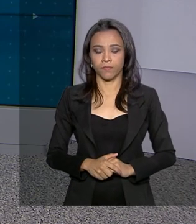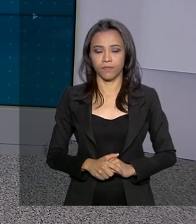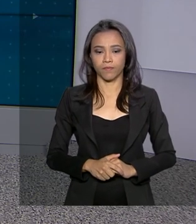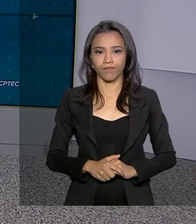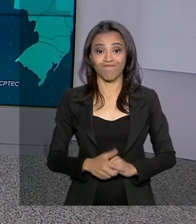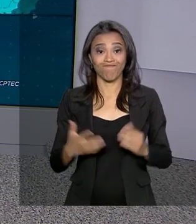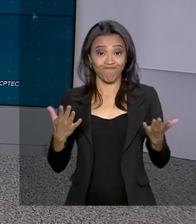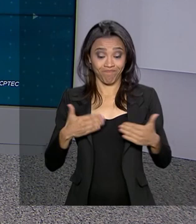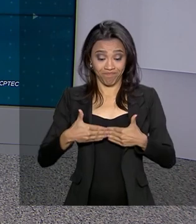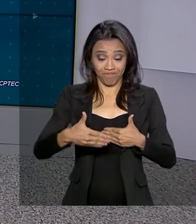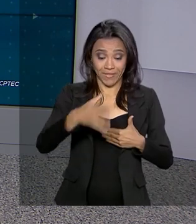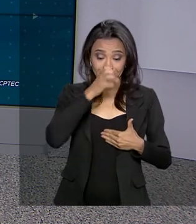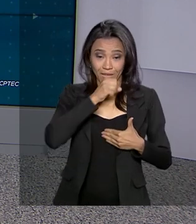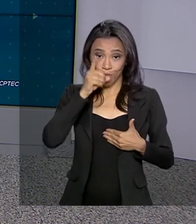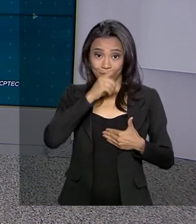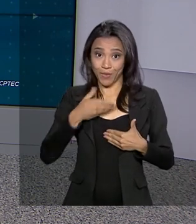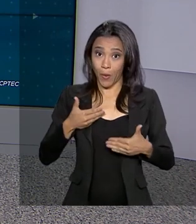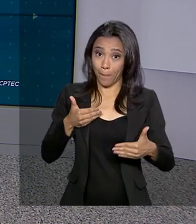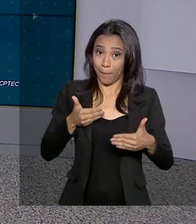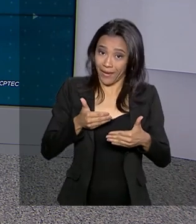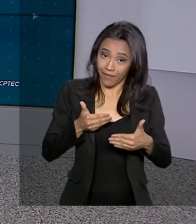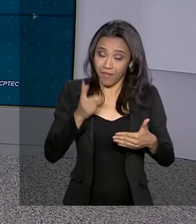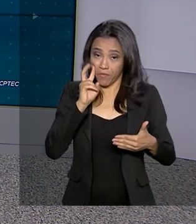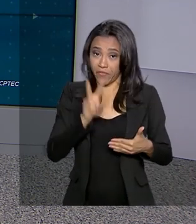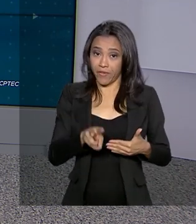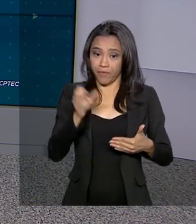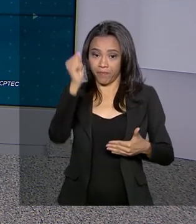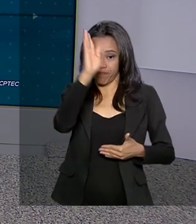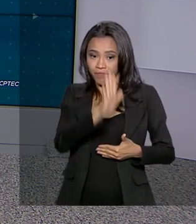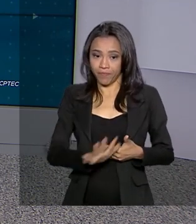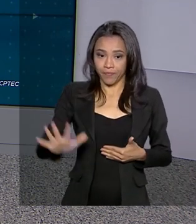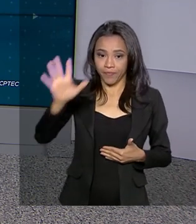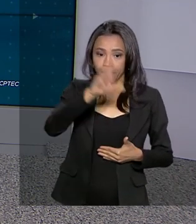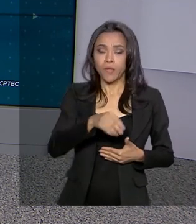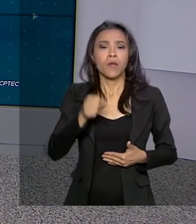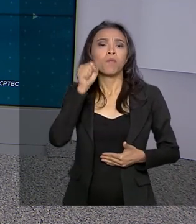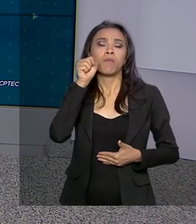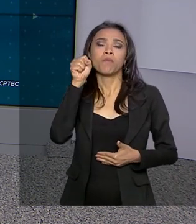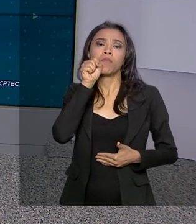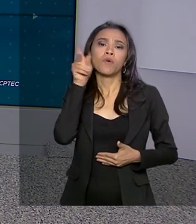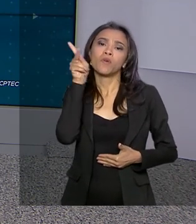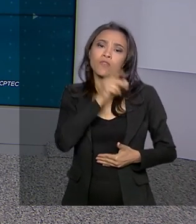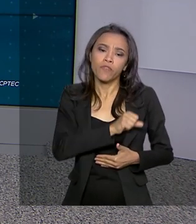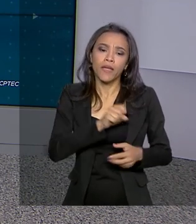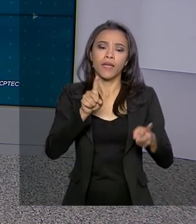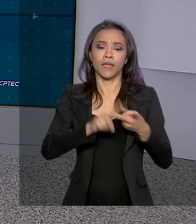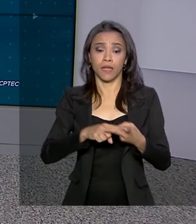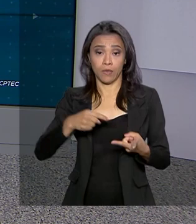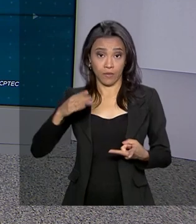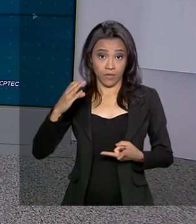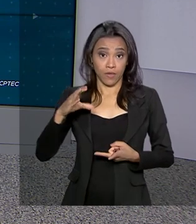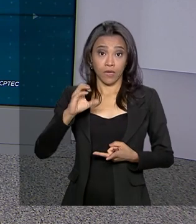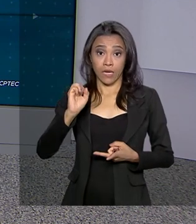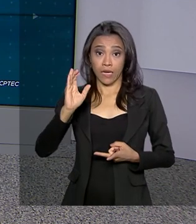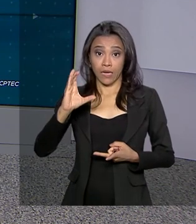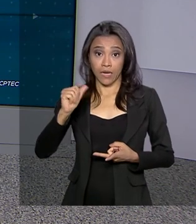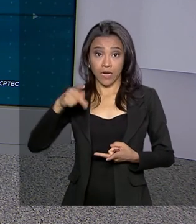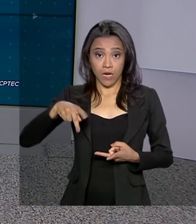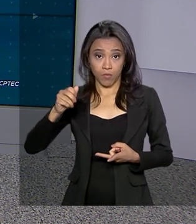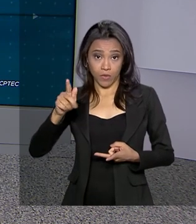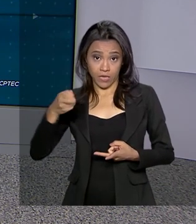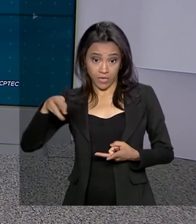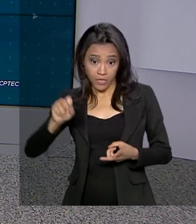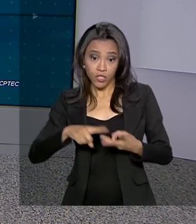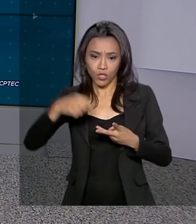Fim de semana chegando, vamos então ao nosso mapa. Em Porto Velho, Campo Grande e Belo Horizonte, temos predomínio de sol.